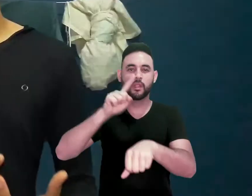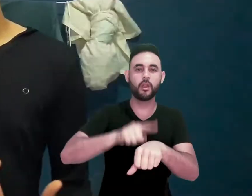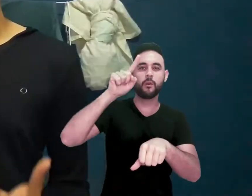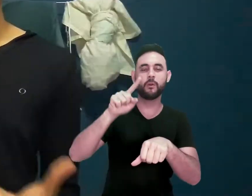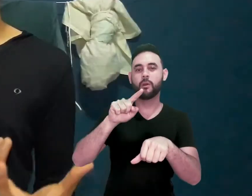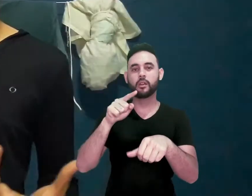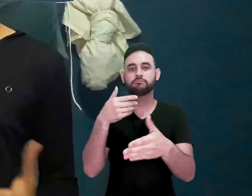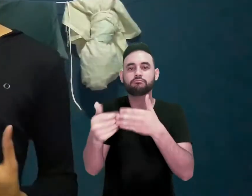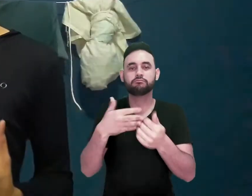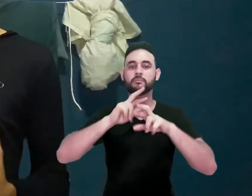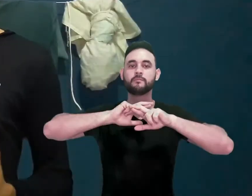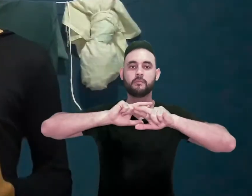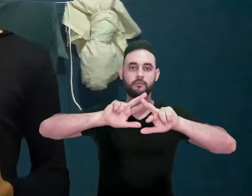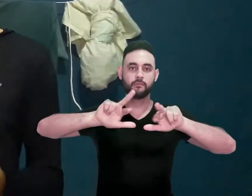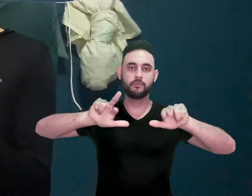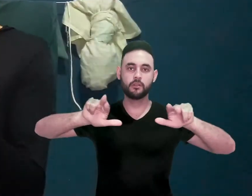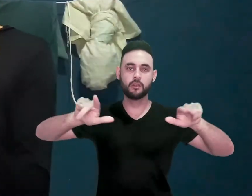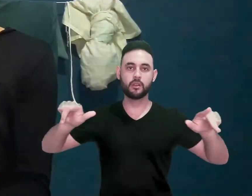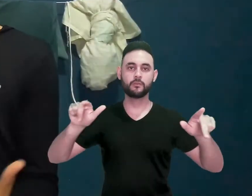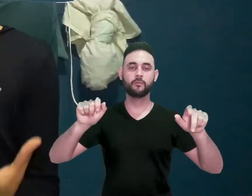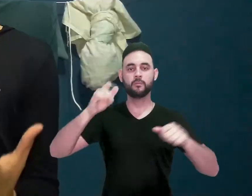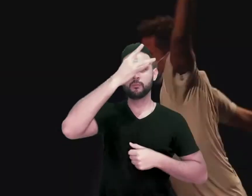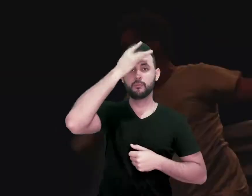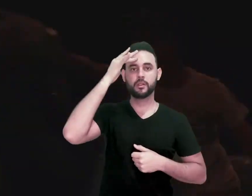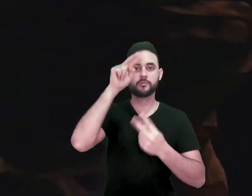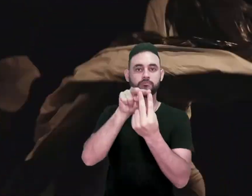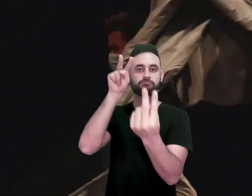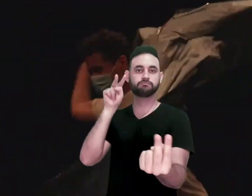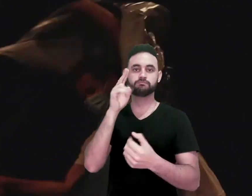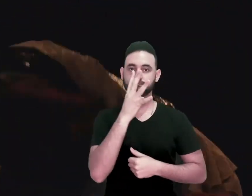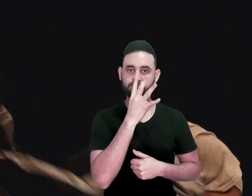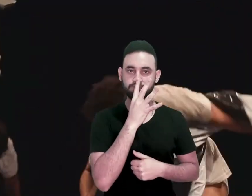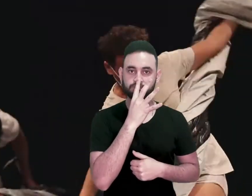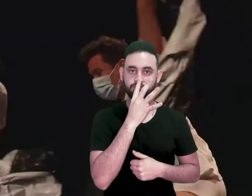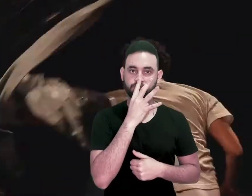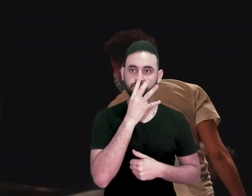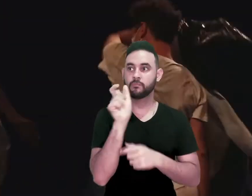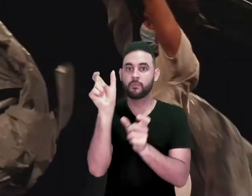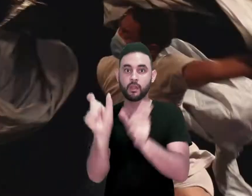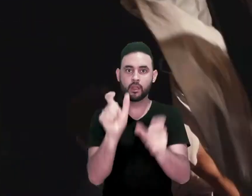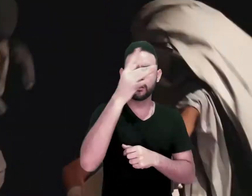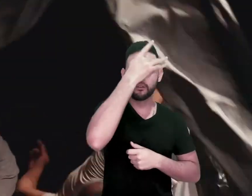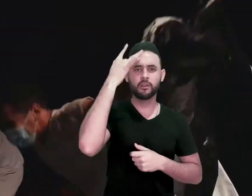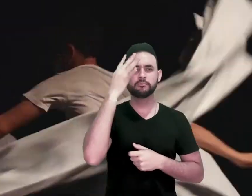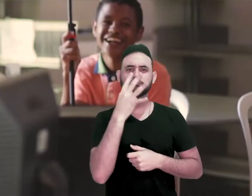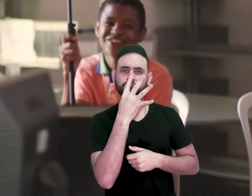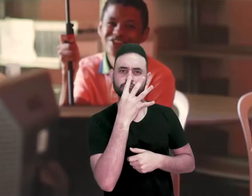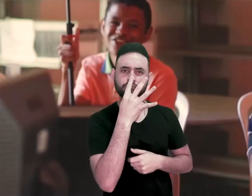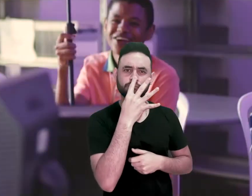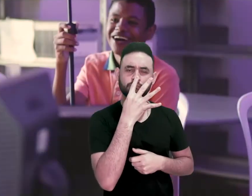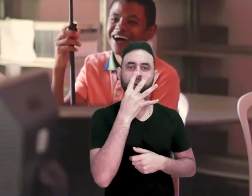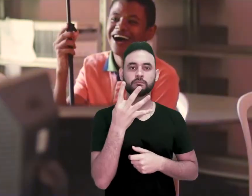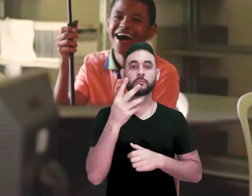ao vivo ou não, para o público espectador. Mas é um público espectador, especificamente em se